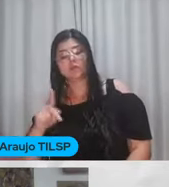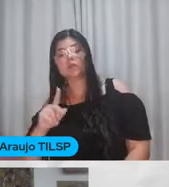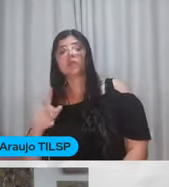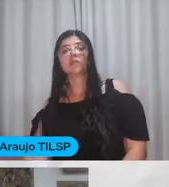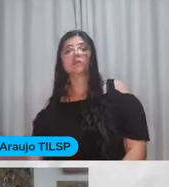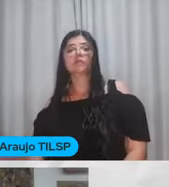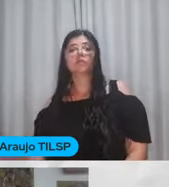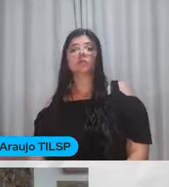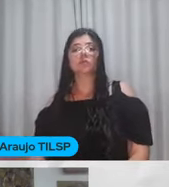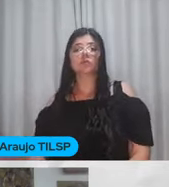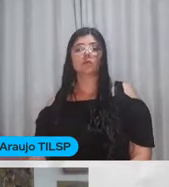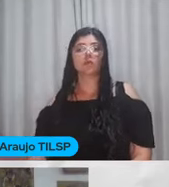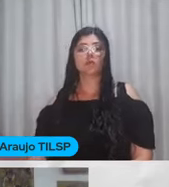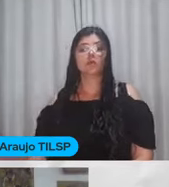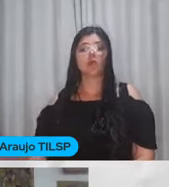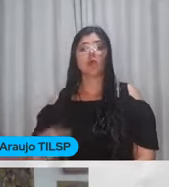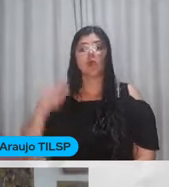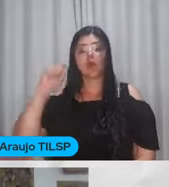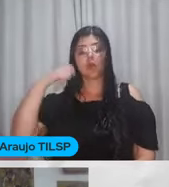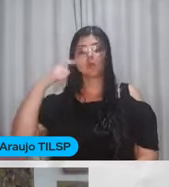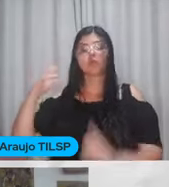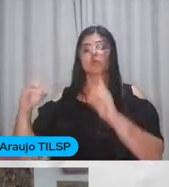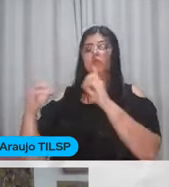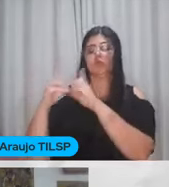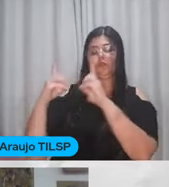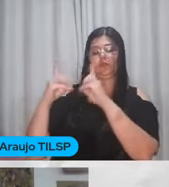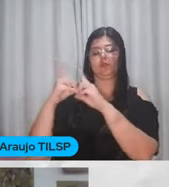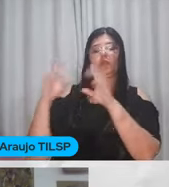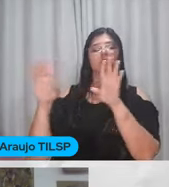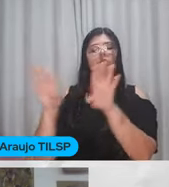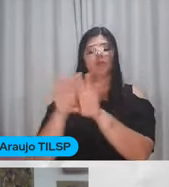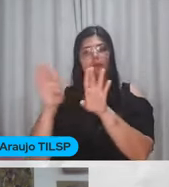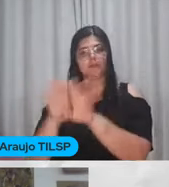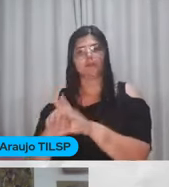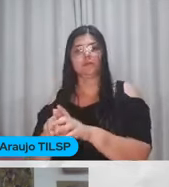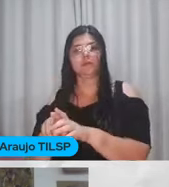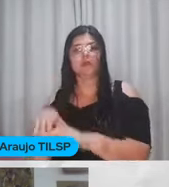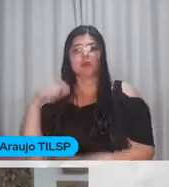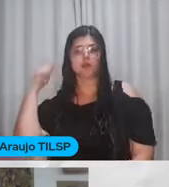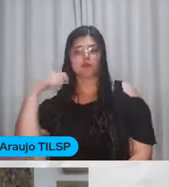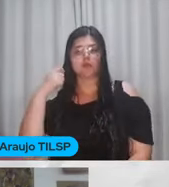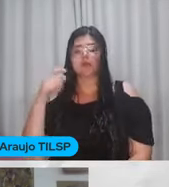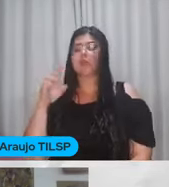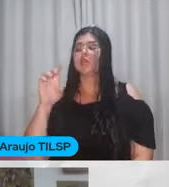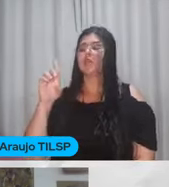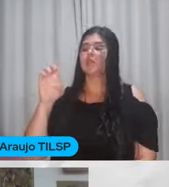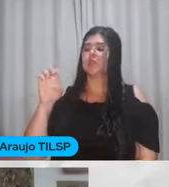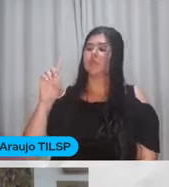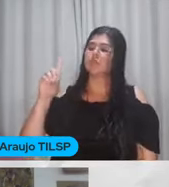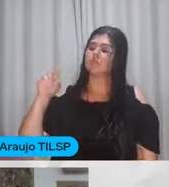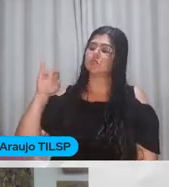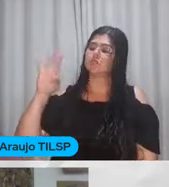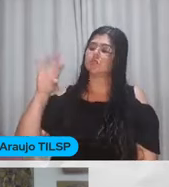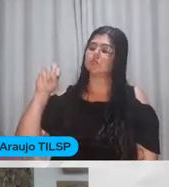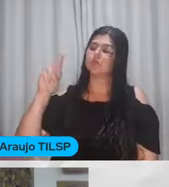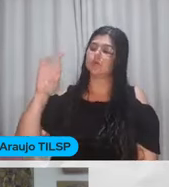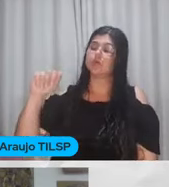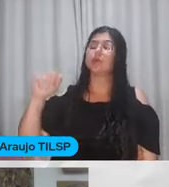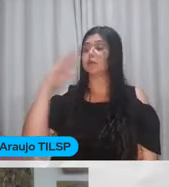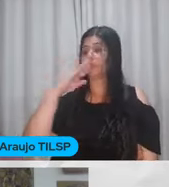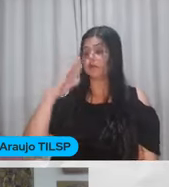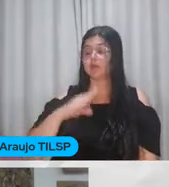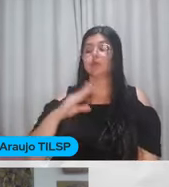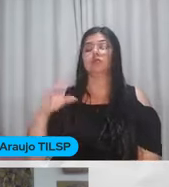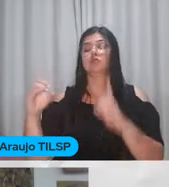coautora De livros didáticos Então eu sou autora Da editora do Brasil Eu tenho um livro